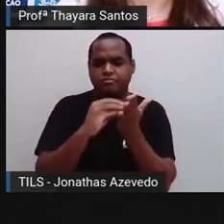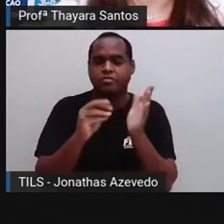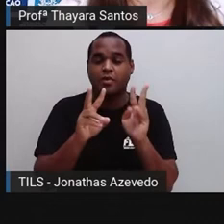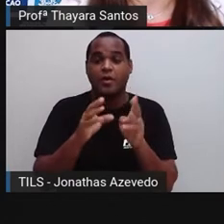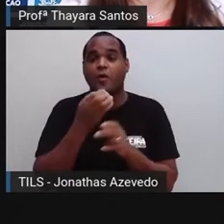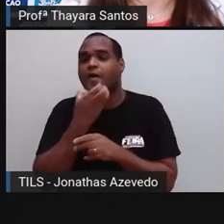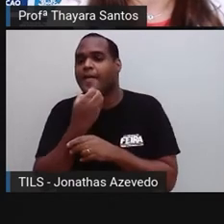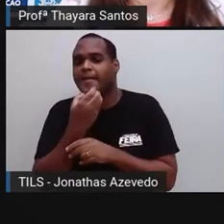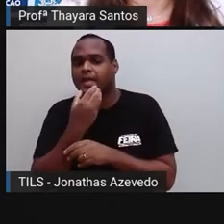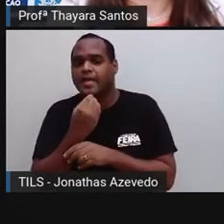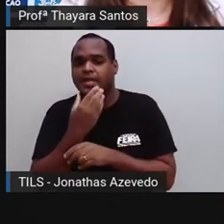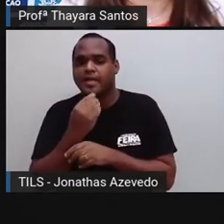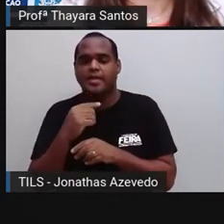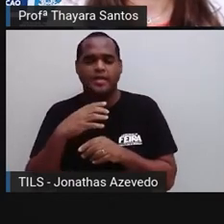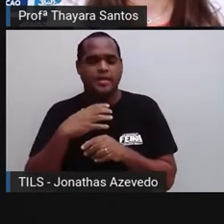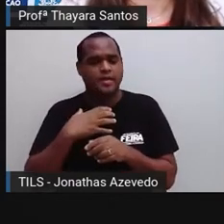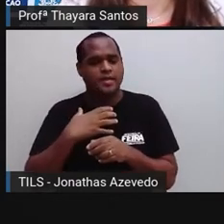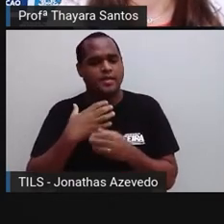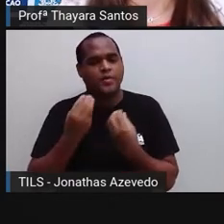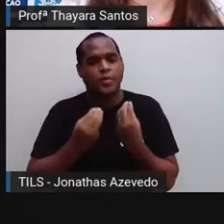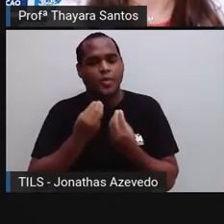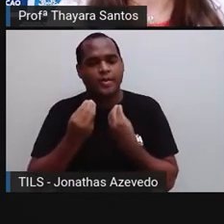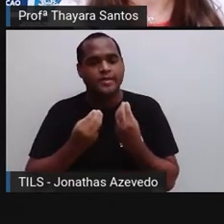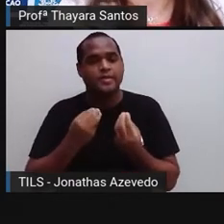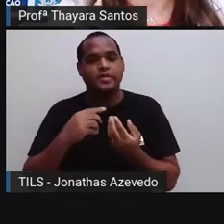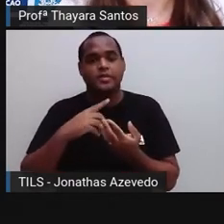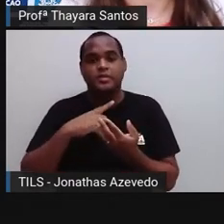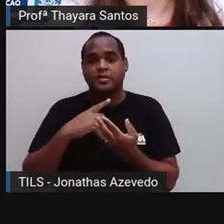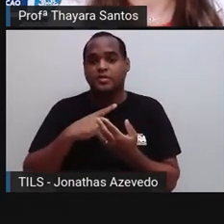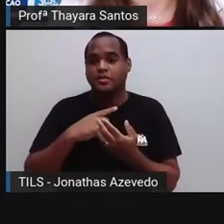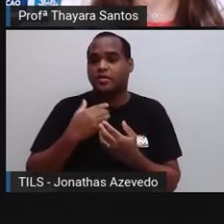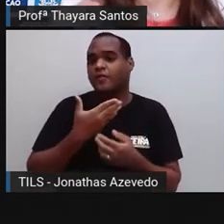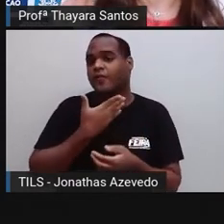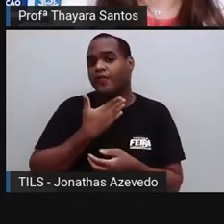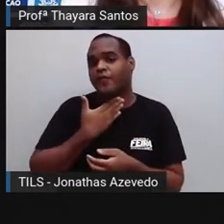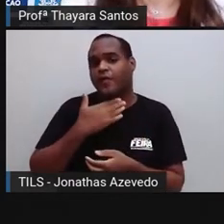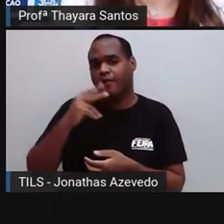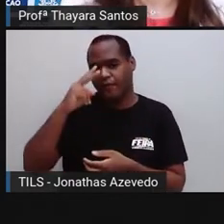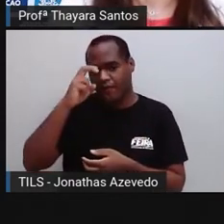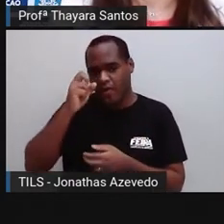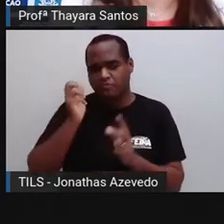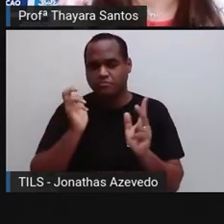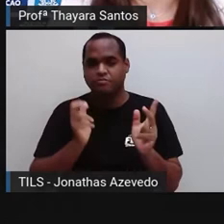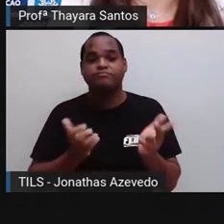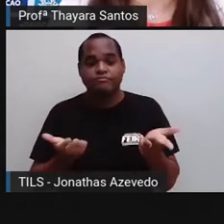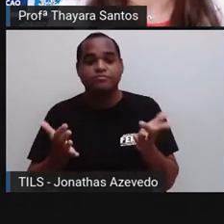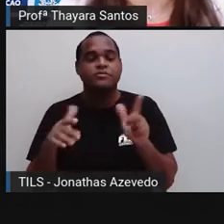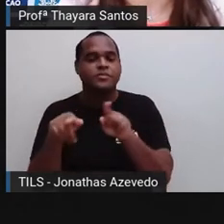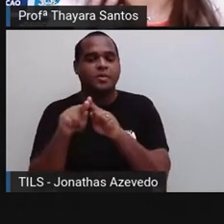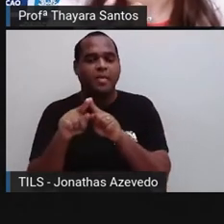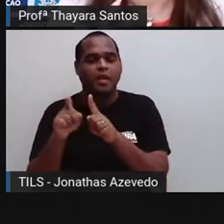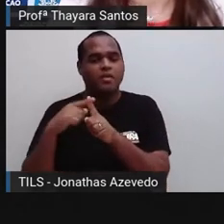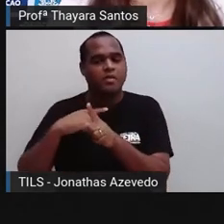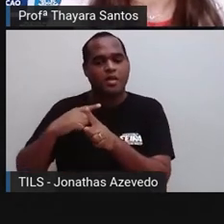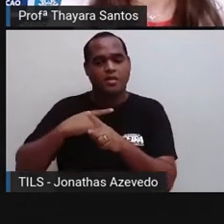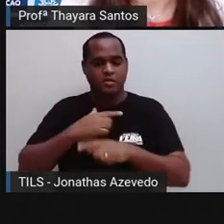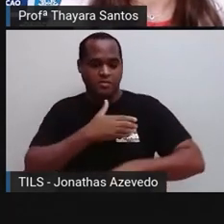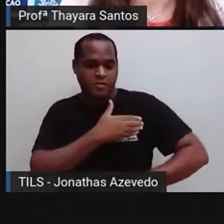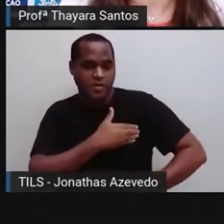testosterona faz com que o homem comece a voz ficar mais grossa, o aparecimento dos pelos pubianos e nas axilas,